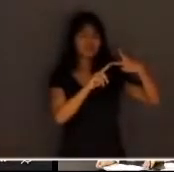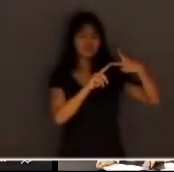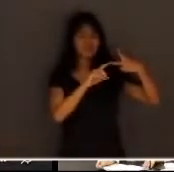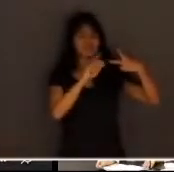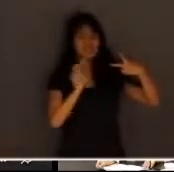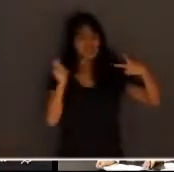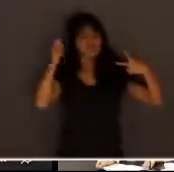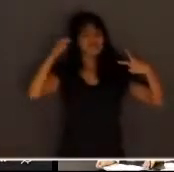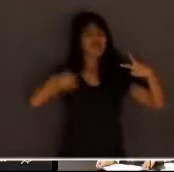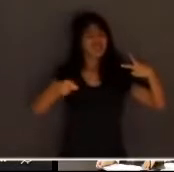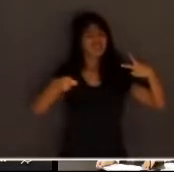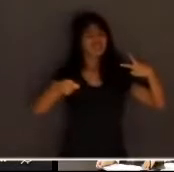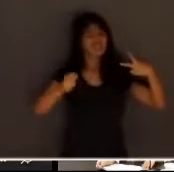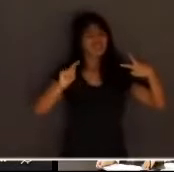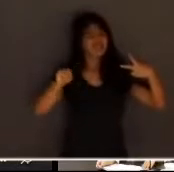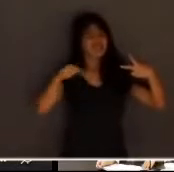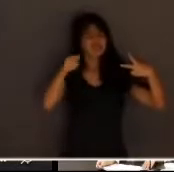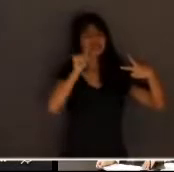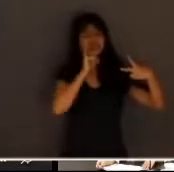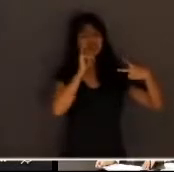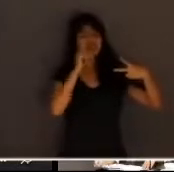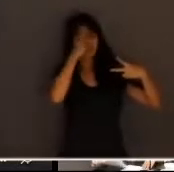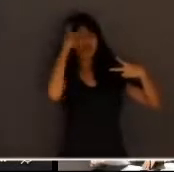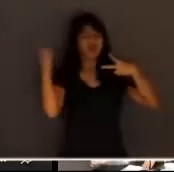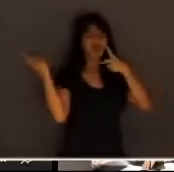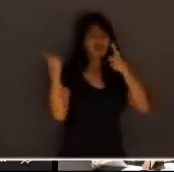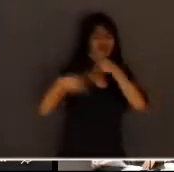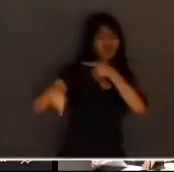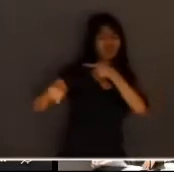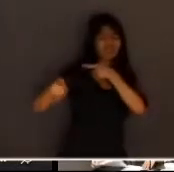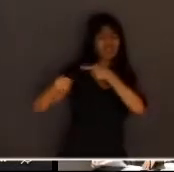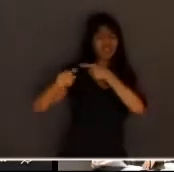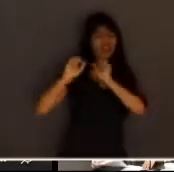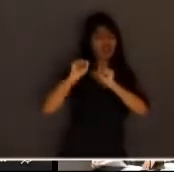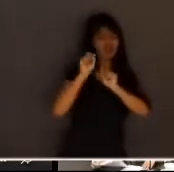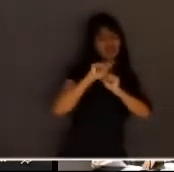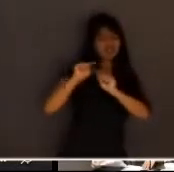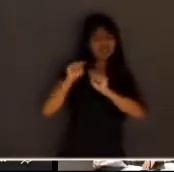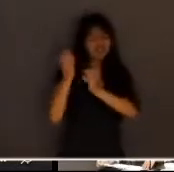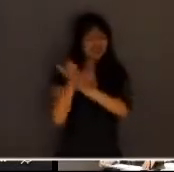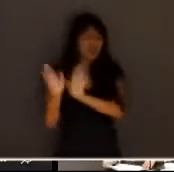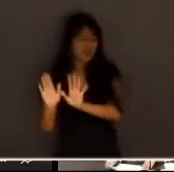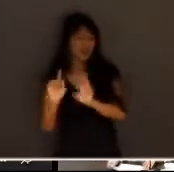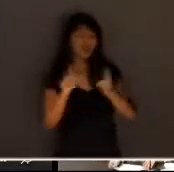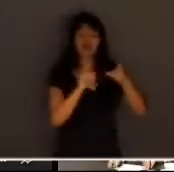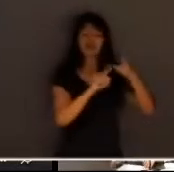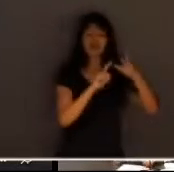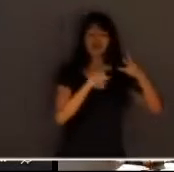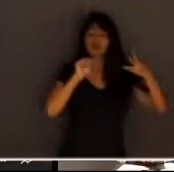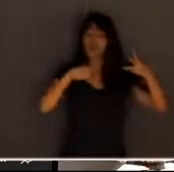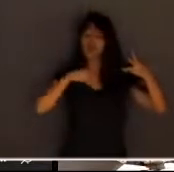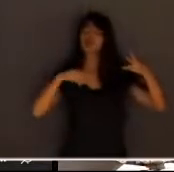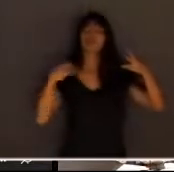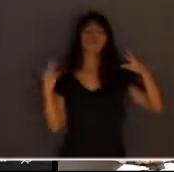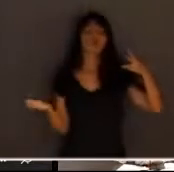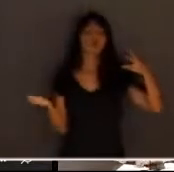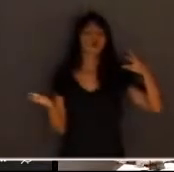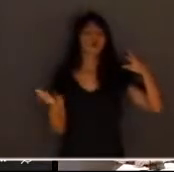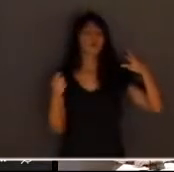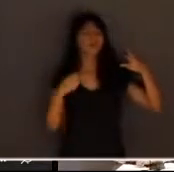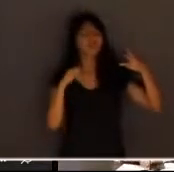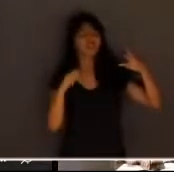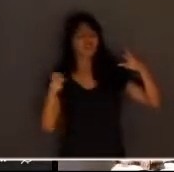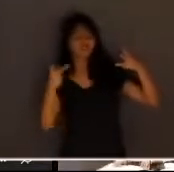depois que a parte contrária falar ele pode cair por terra existe um terceiro sim é esse sim que nós temos que